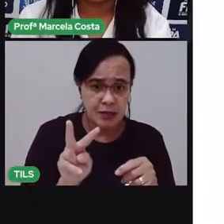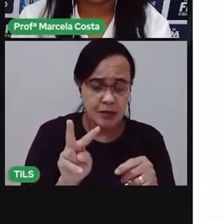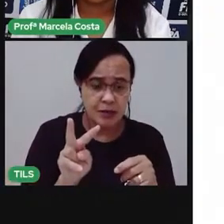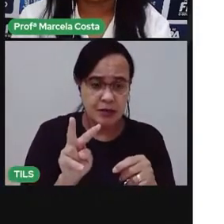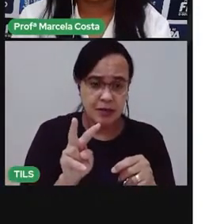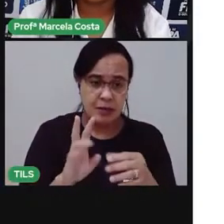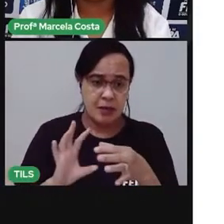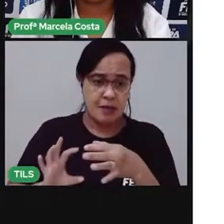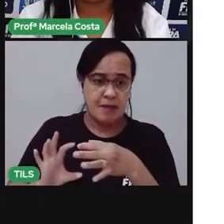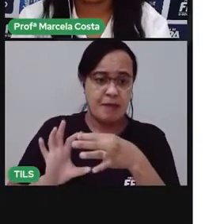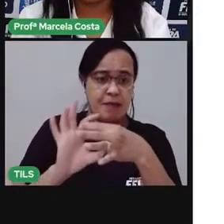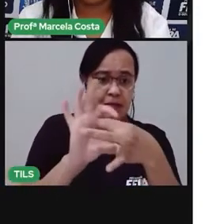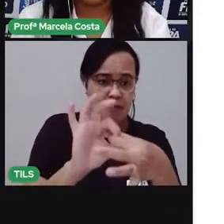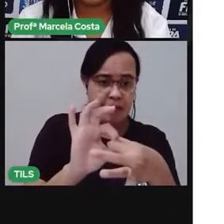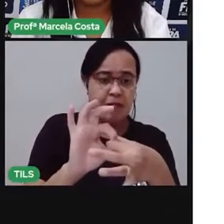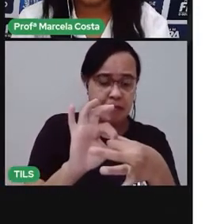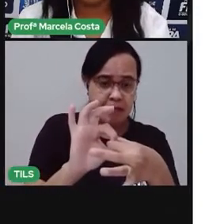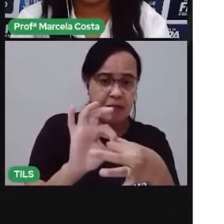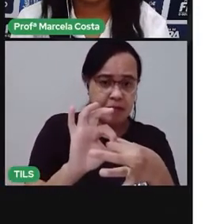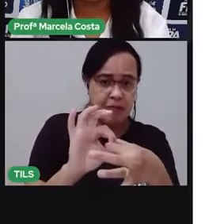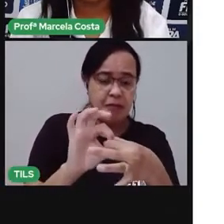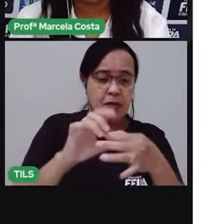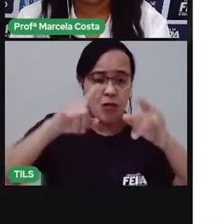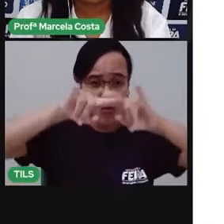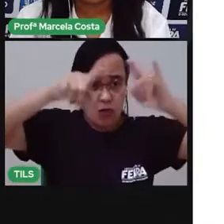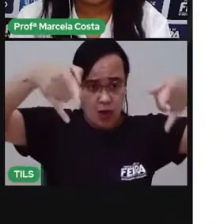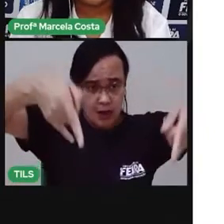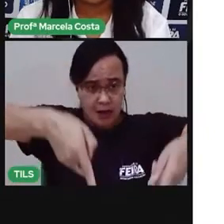Observem que aqui tem uma cama.